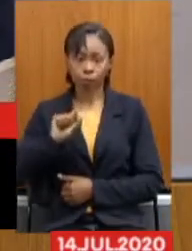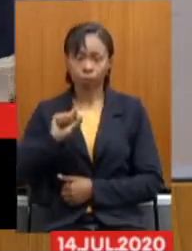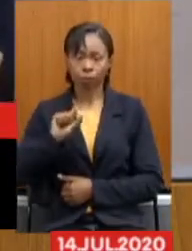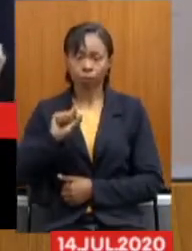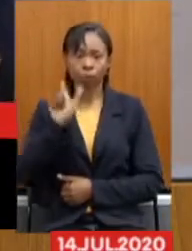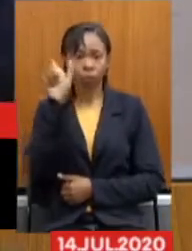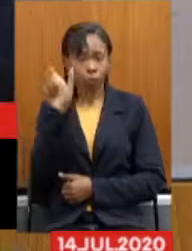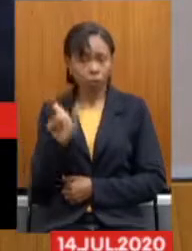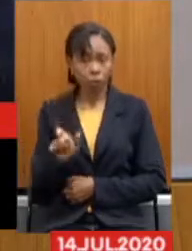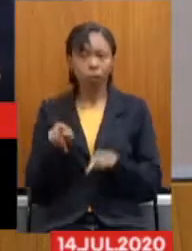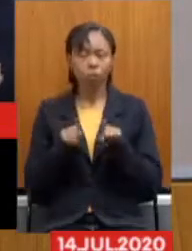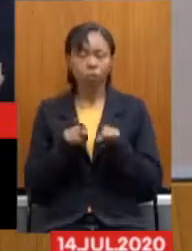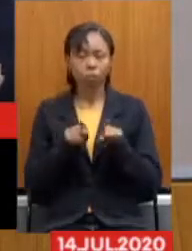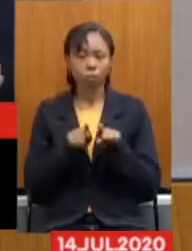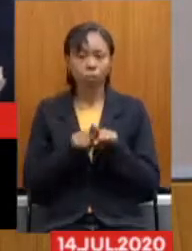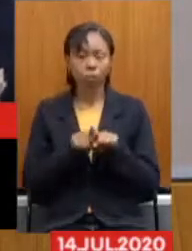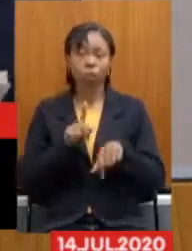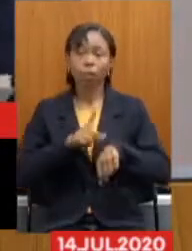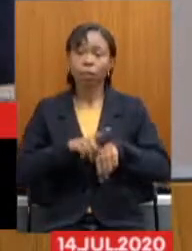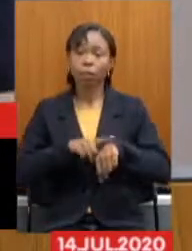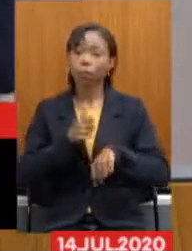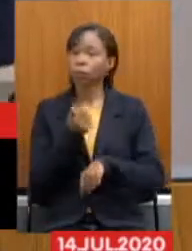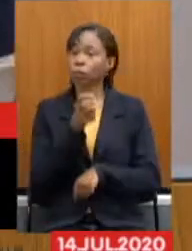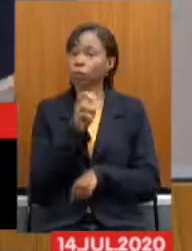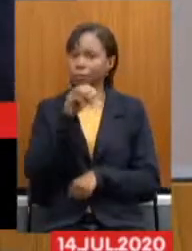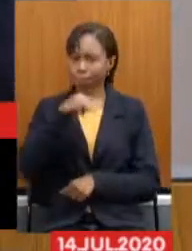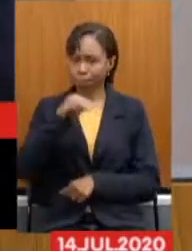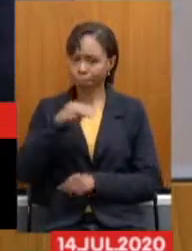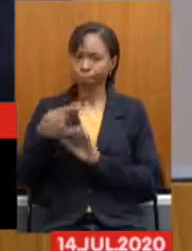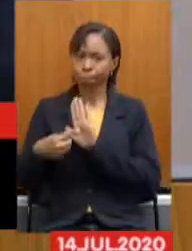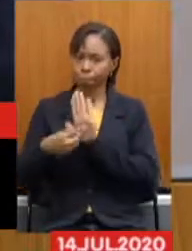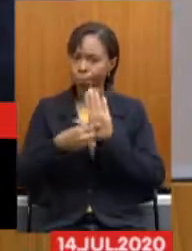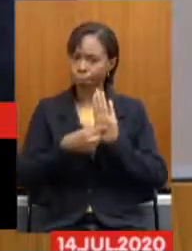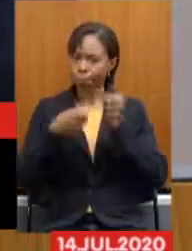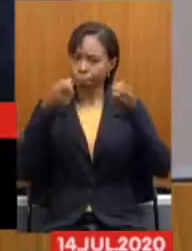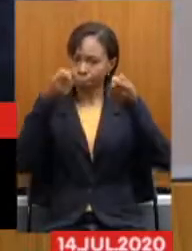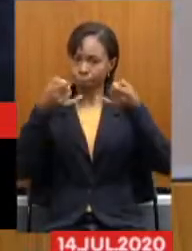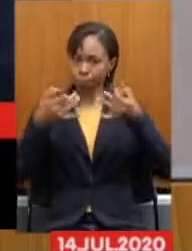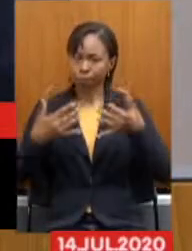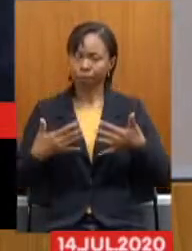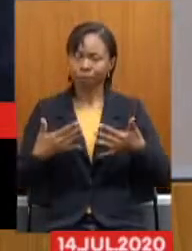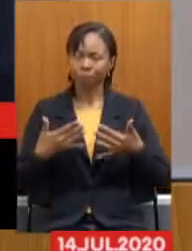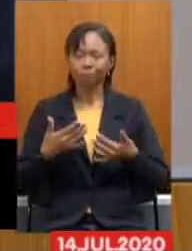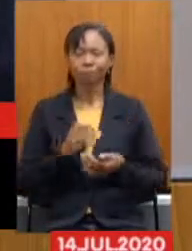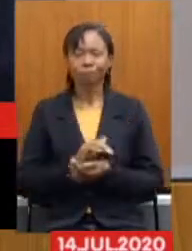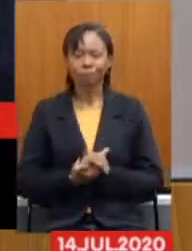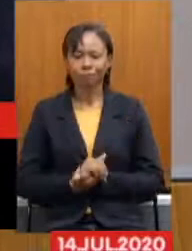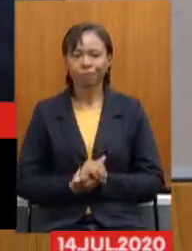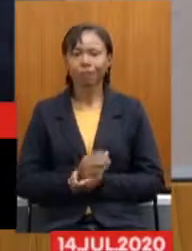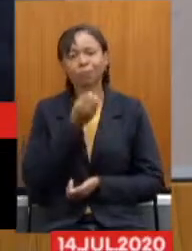terá 15 minutos para a sua exposição. Muito bom dia,